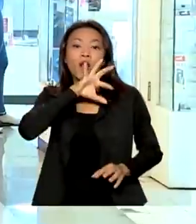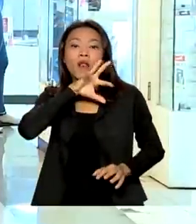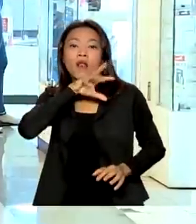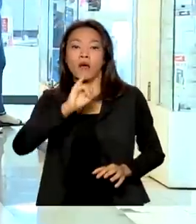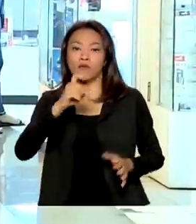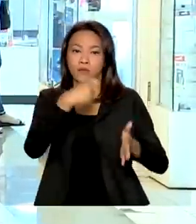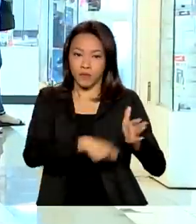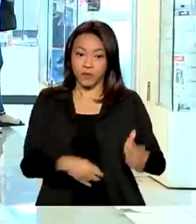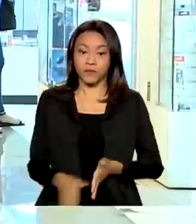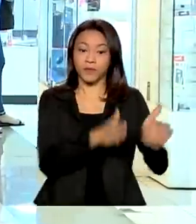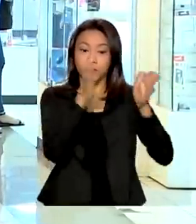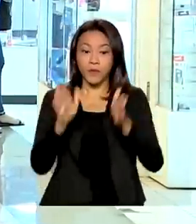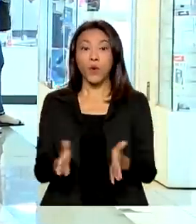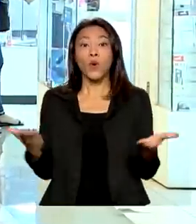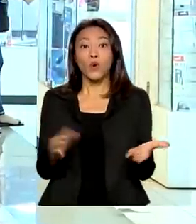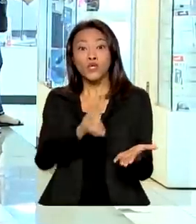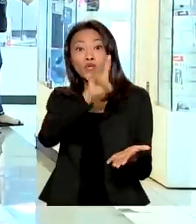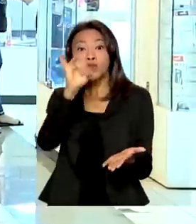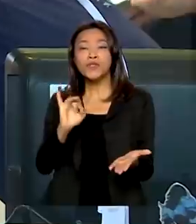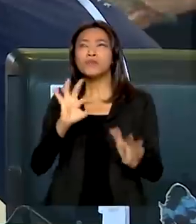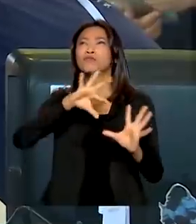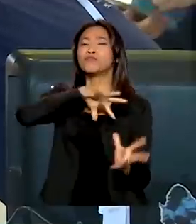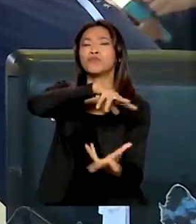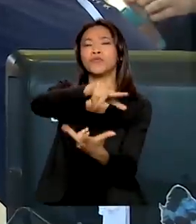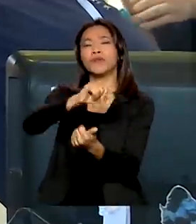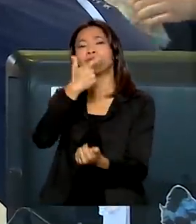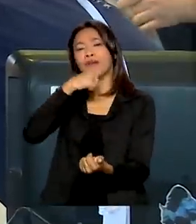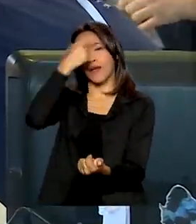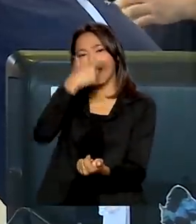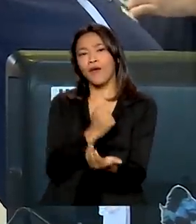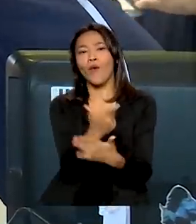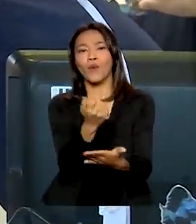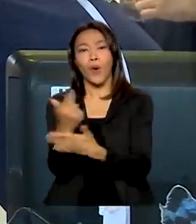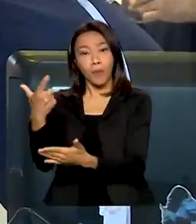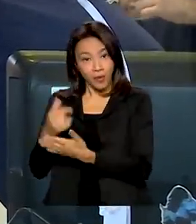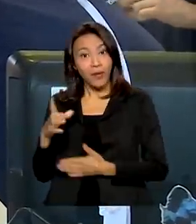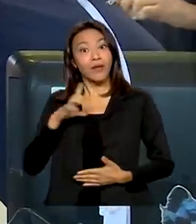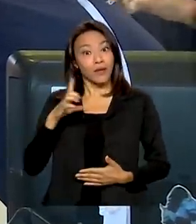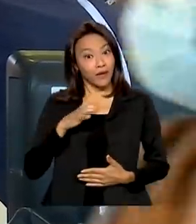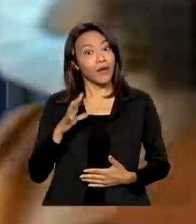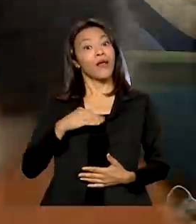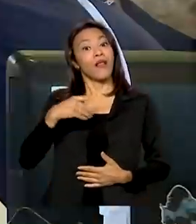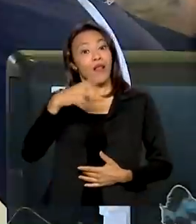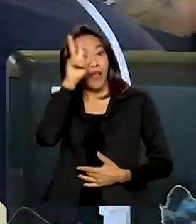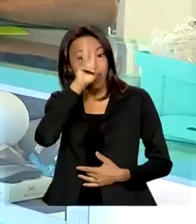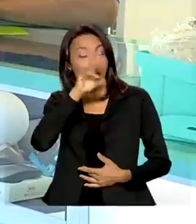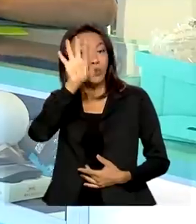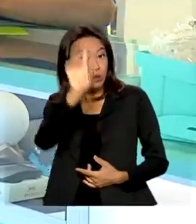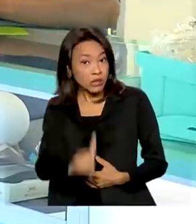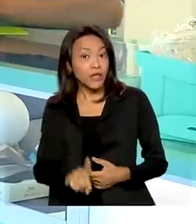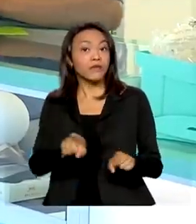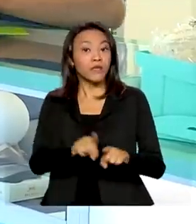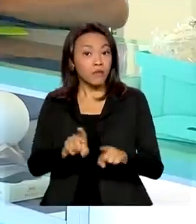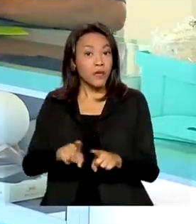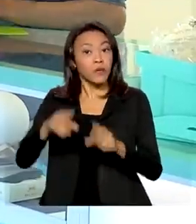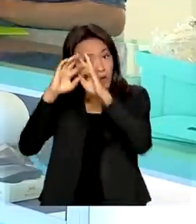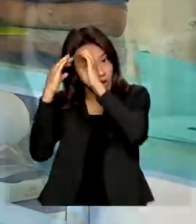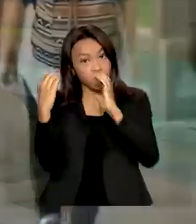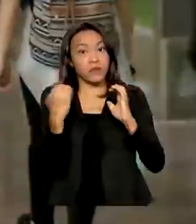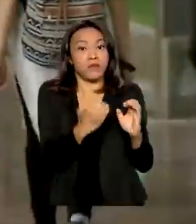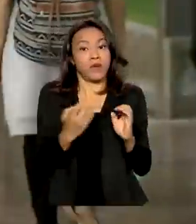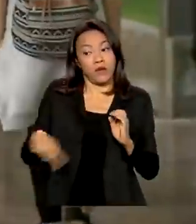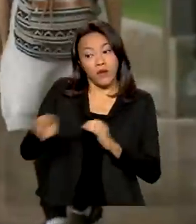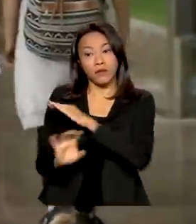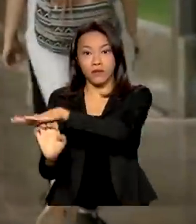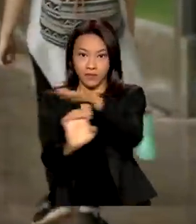dia mundial do consumidor. A data reforça os direitos de quem compra e as obrigações das empresas. E